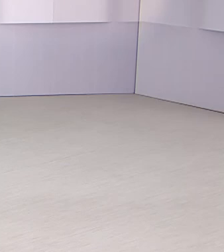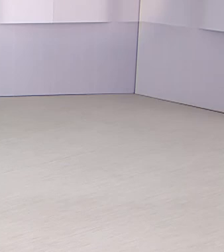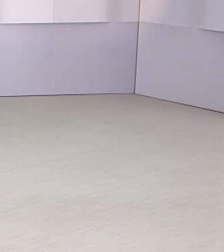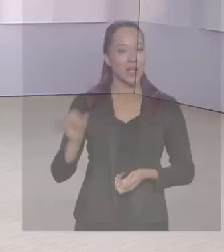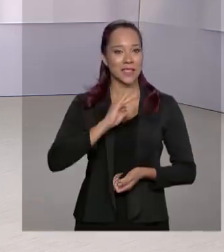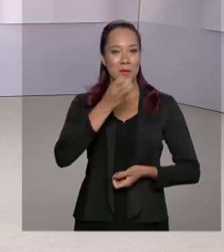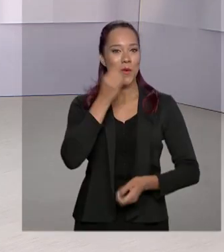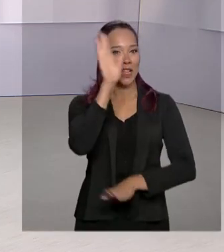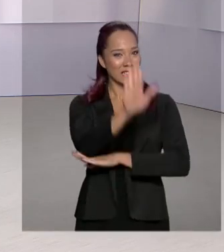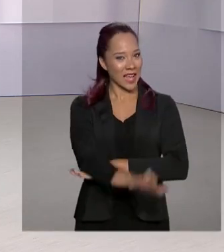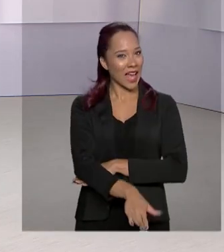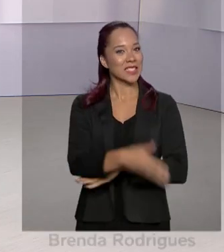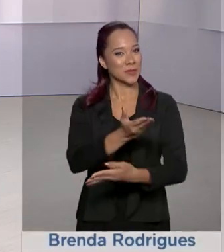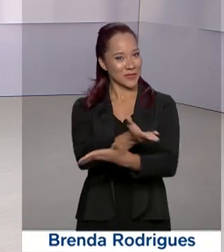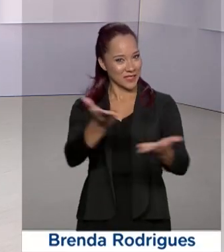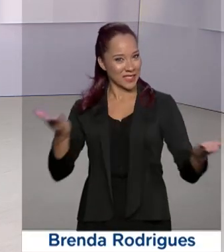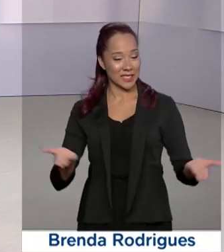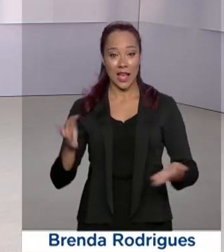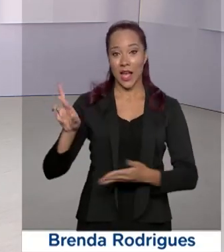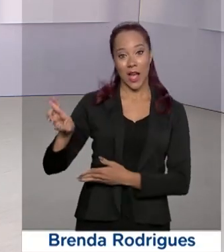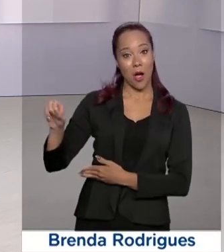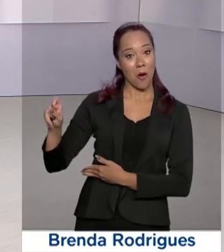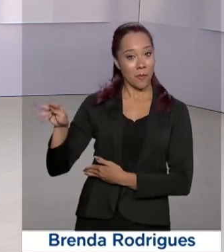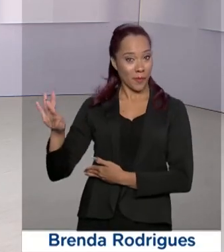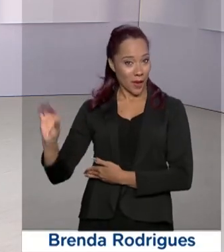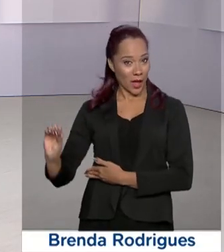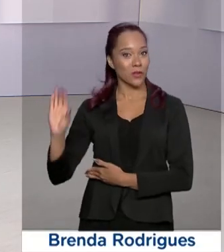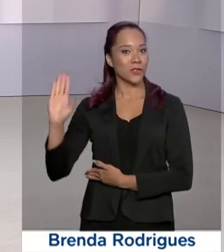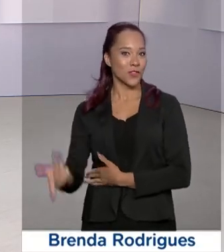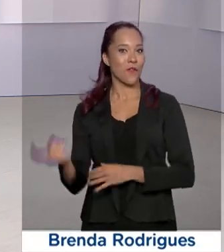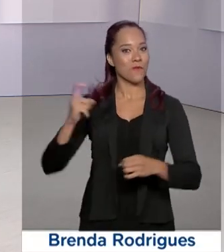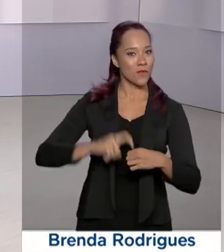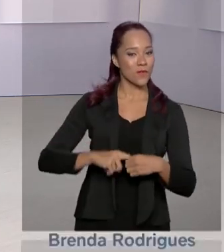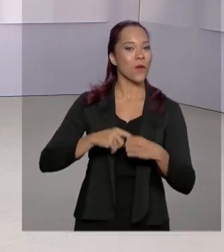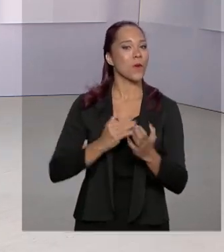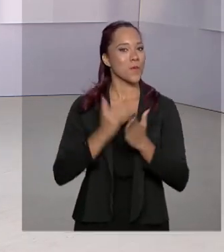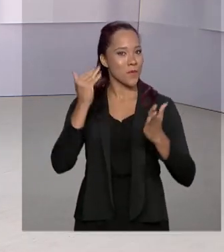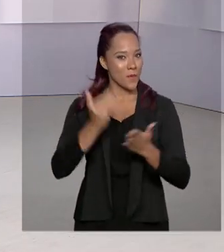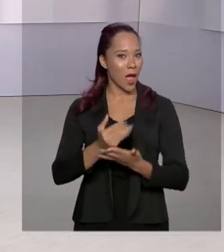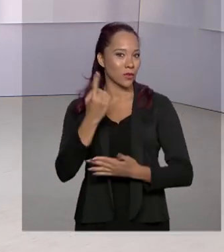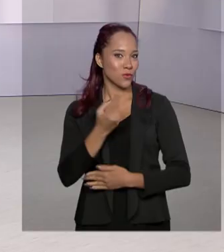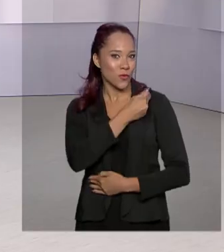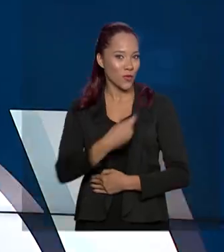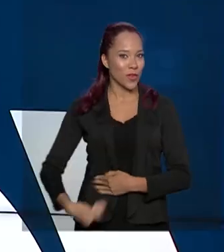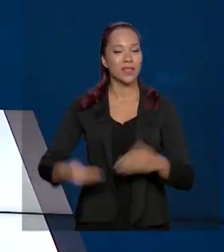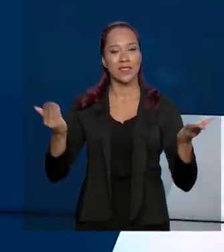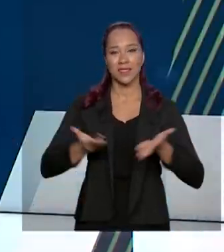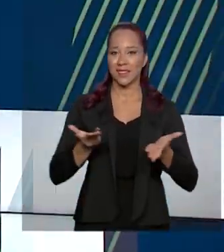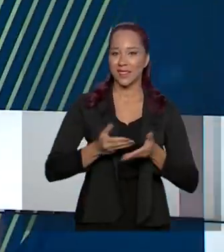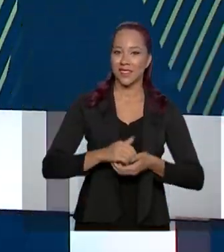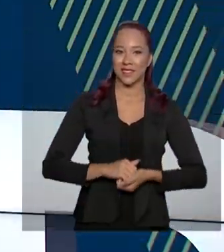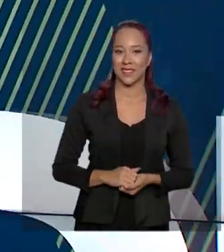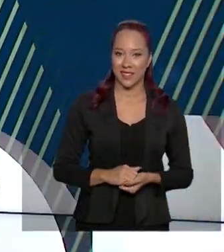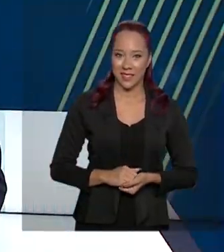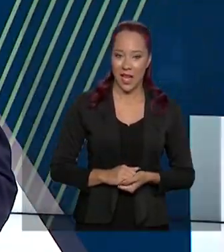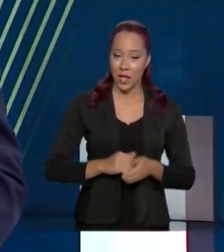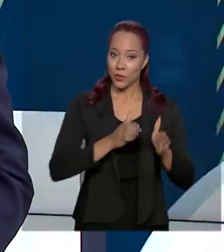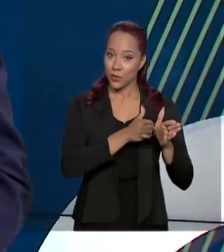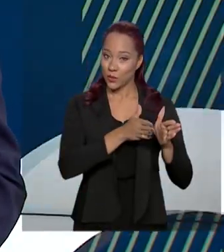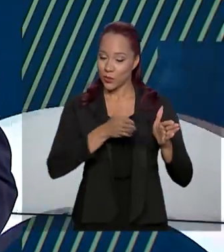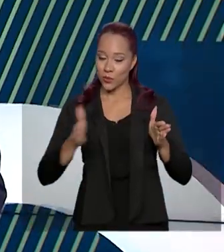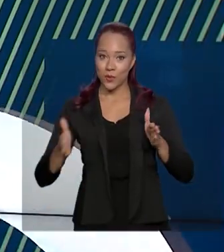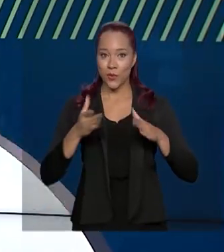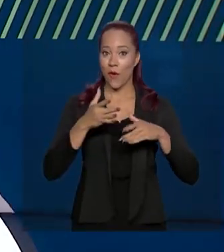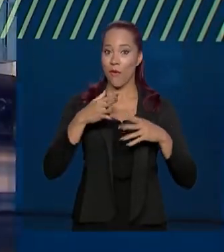Olá, boa tarde para você. Eu sou Roberto Camargo e já estamos de volta com mais uma edição do Governo Agora. Durante as férias